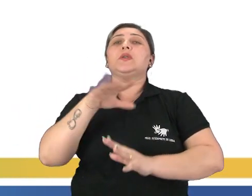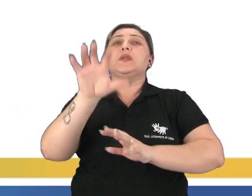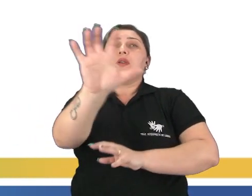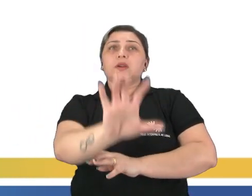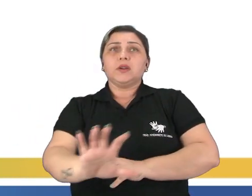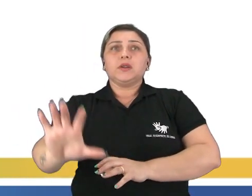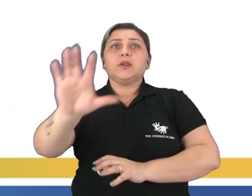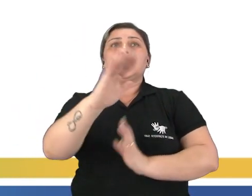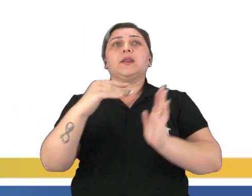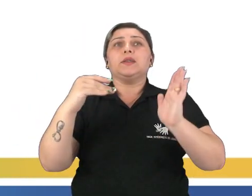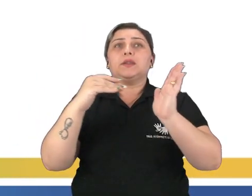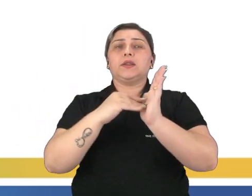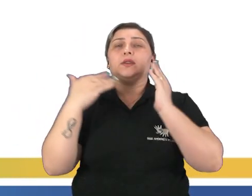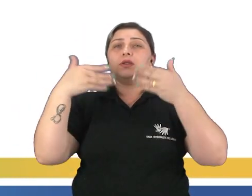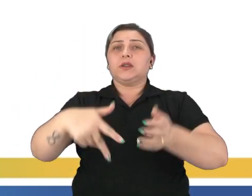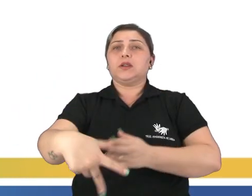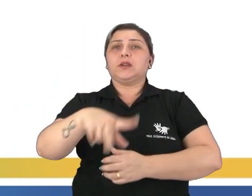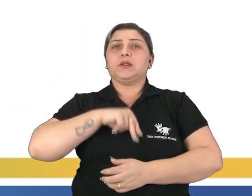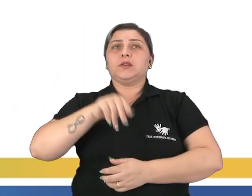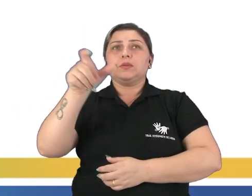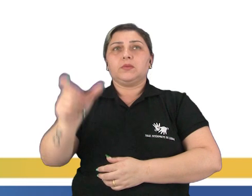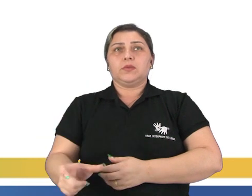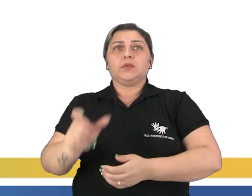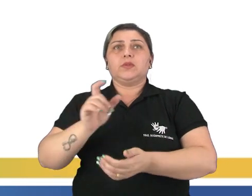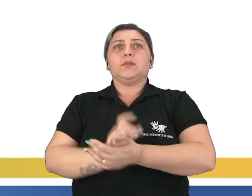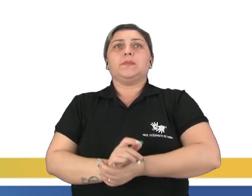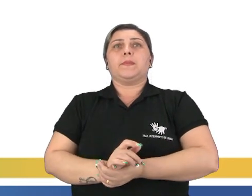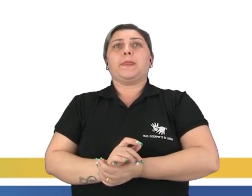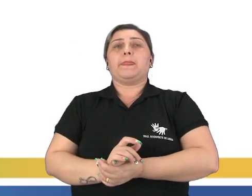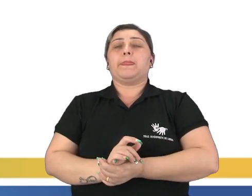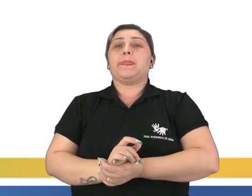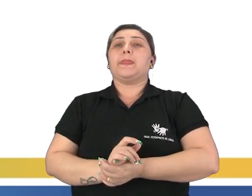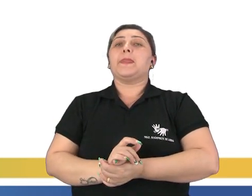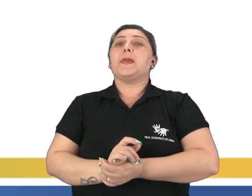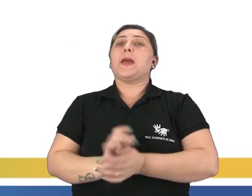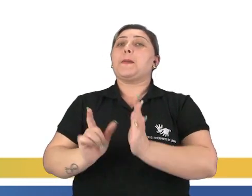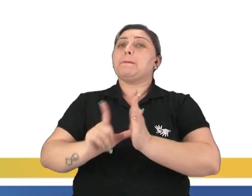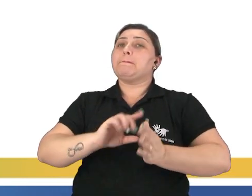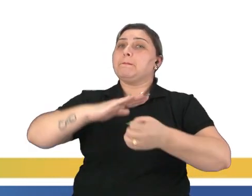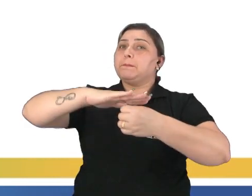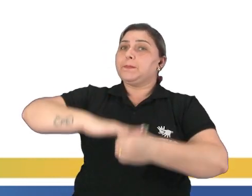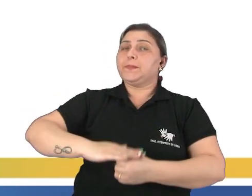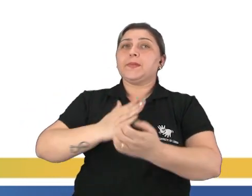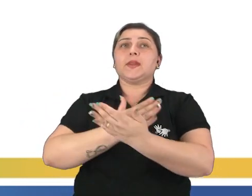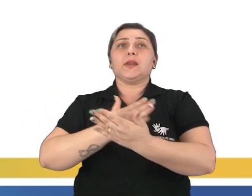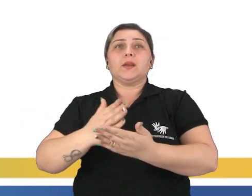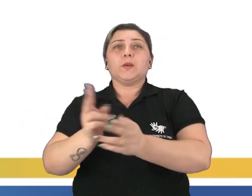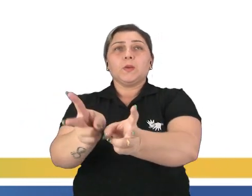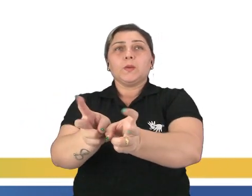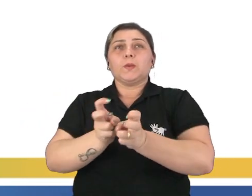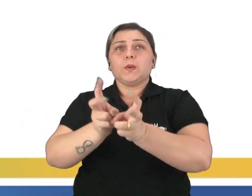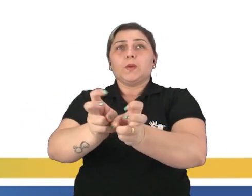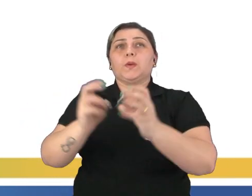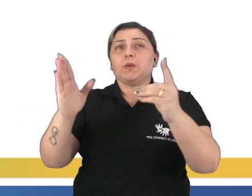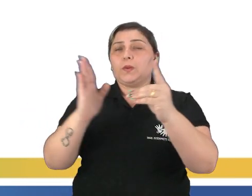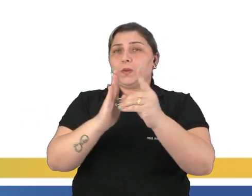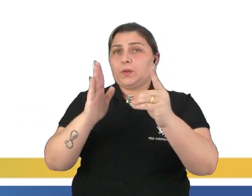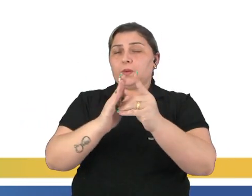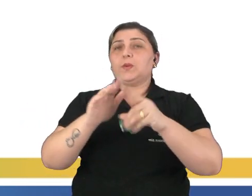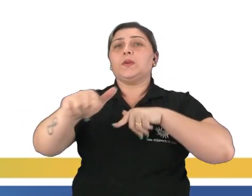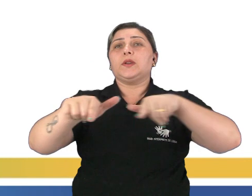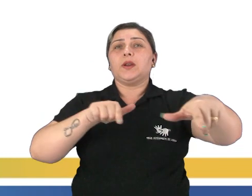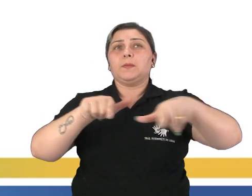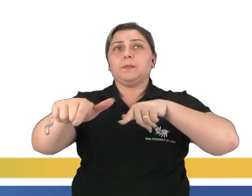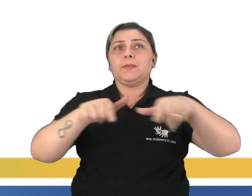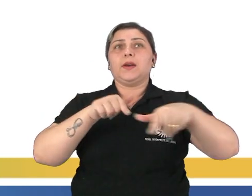e vai até a chegada dos portugueses. O período pré-colonial, que começa com a exploração indígena, da mão de